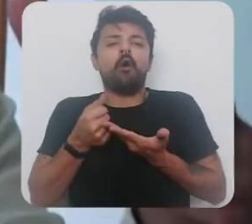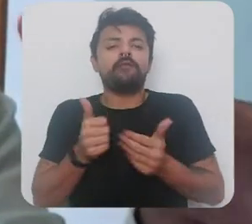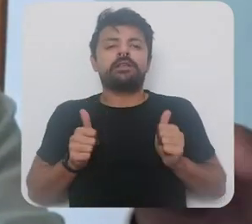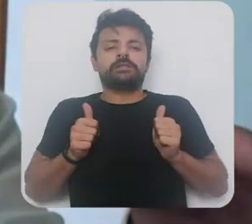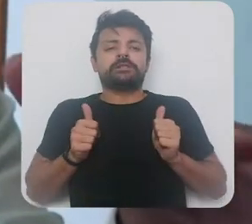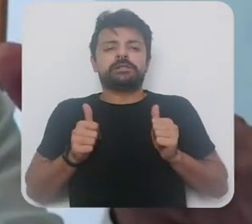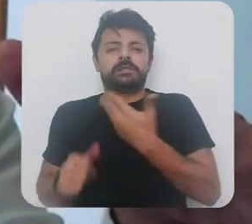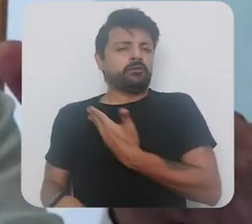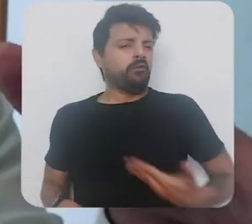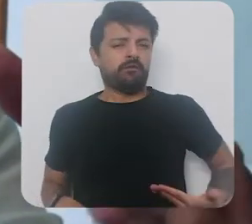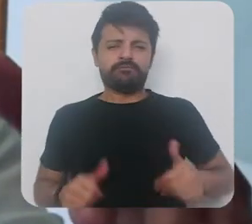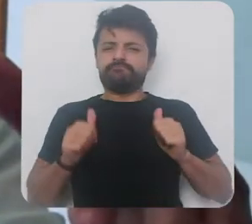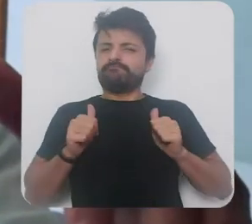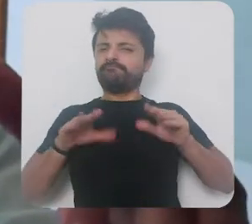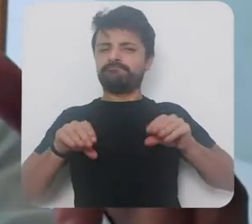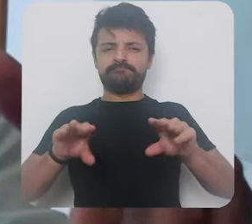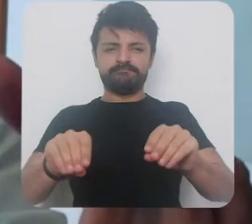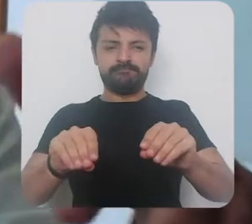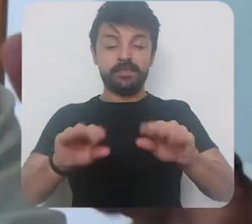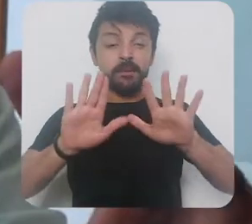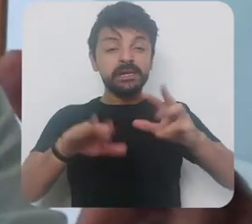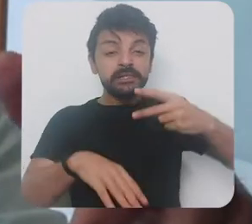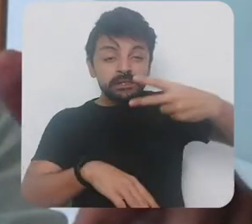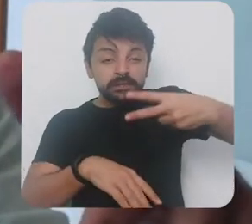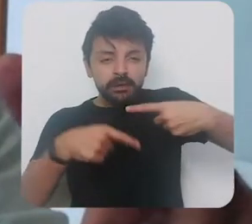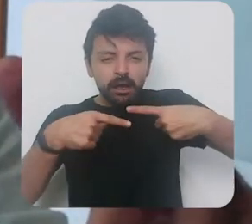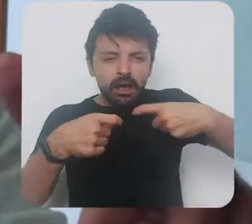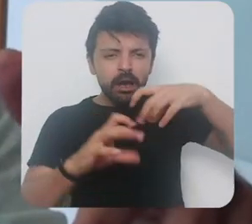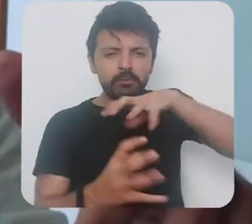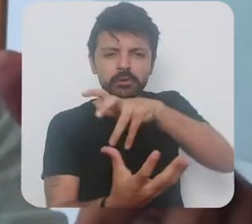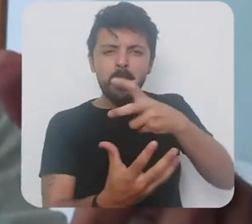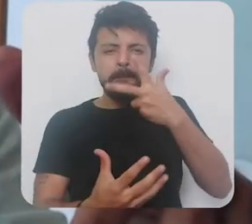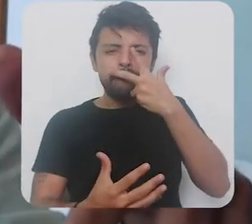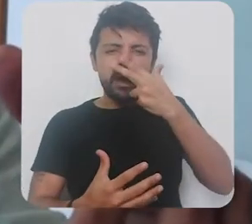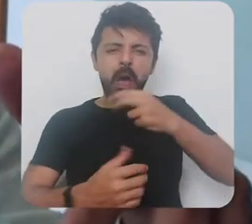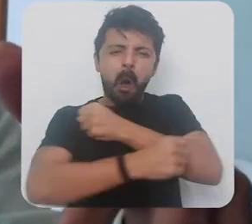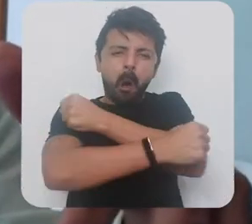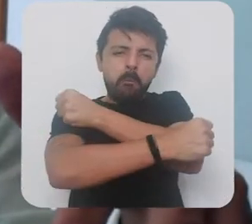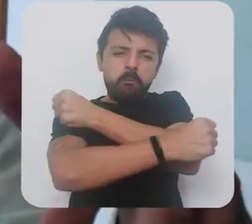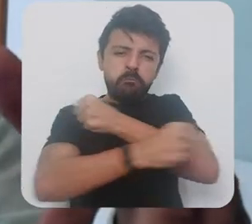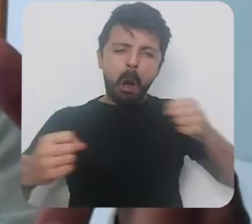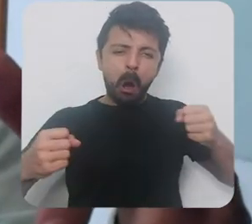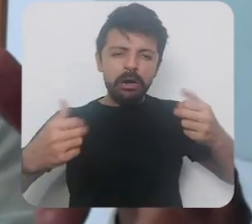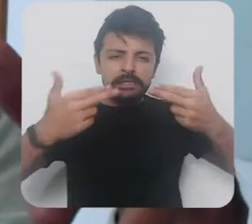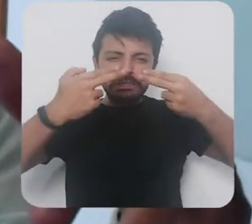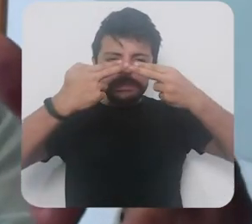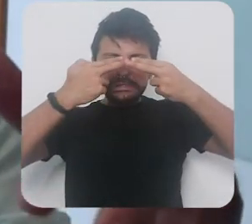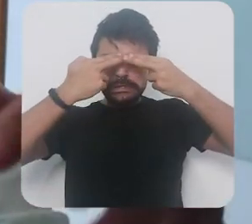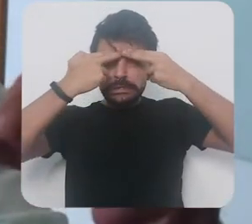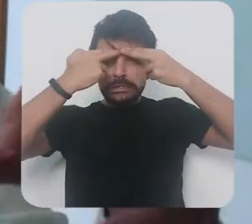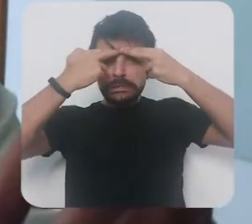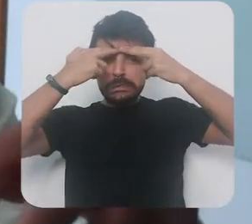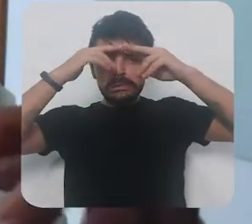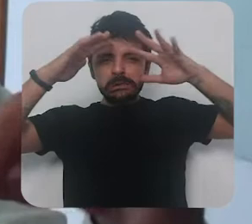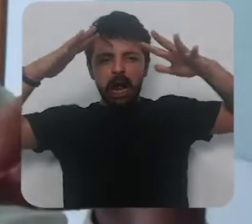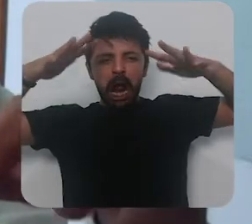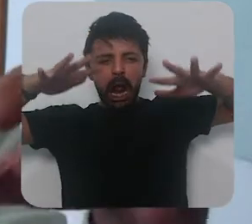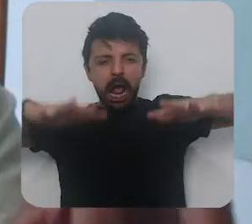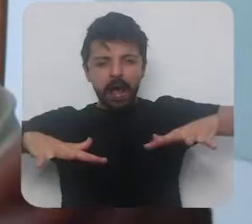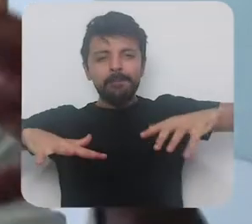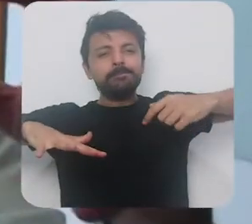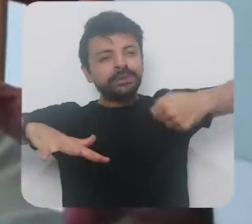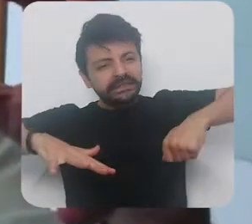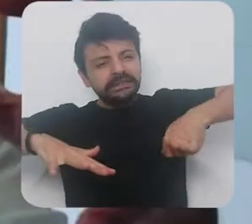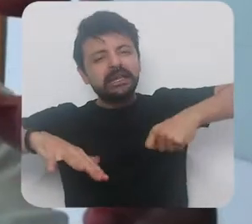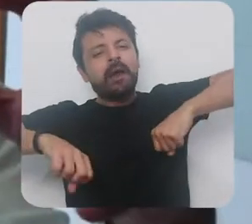estatal etc tendo em vista o trauma da segunda guerra mundial a própria necessidade de